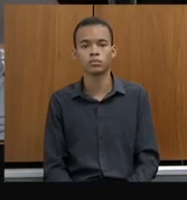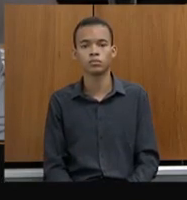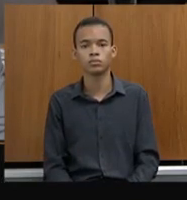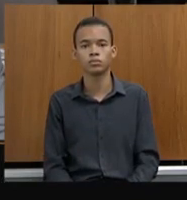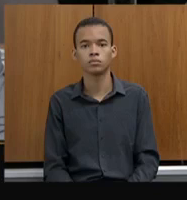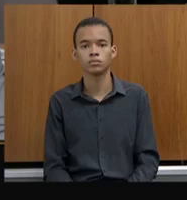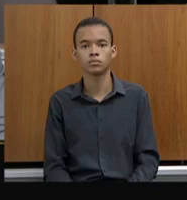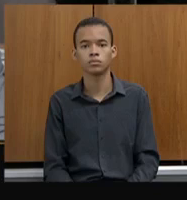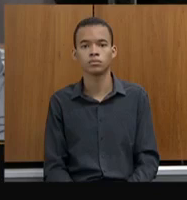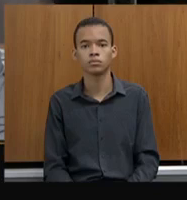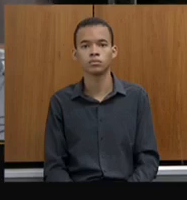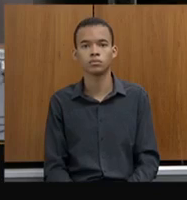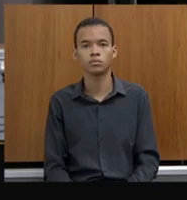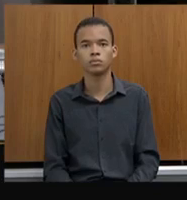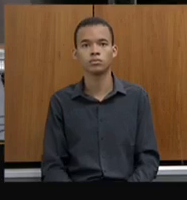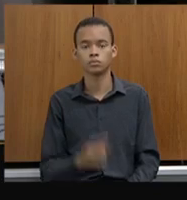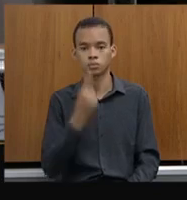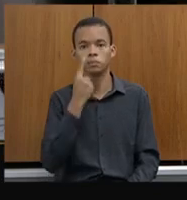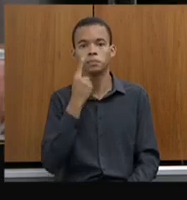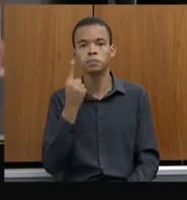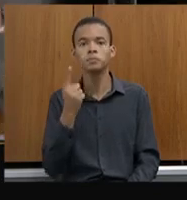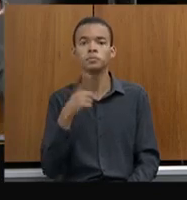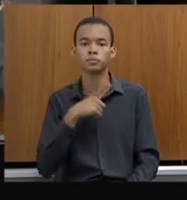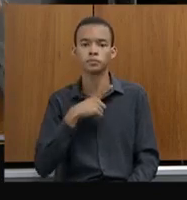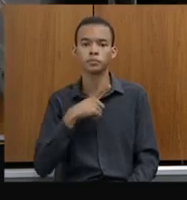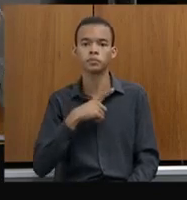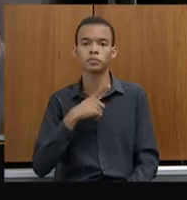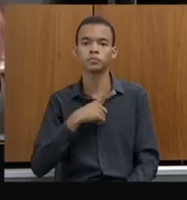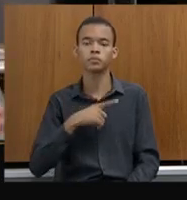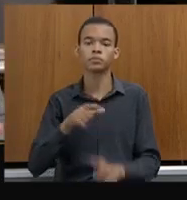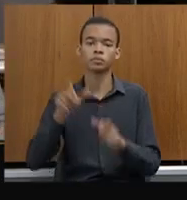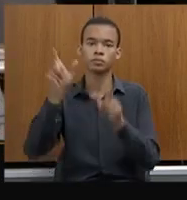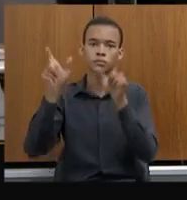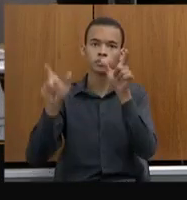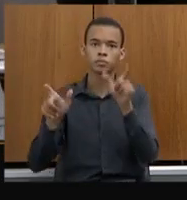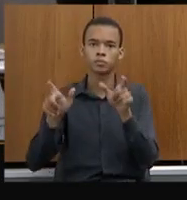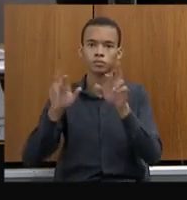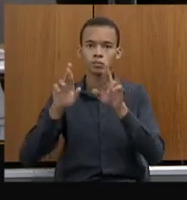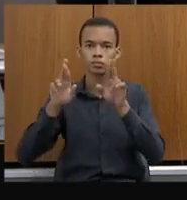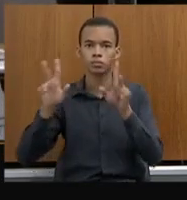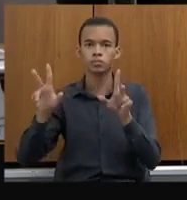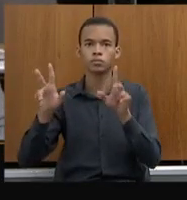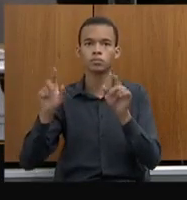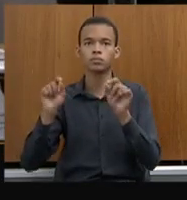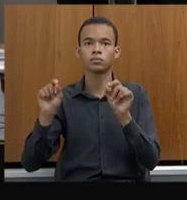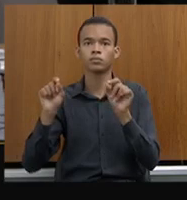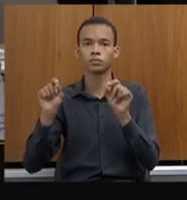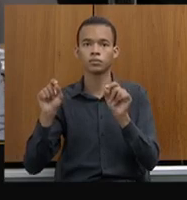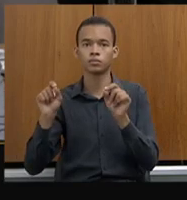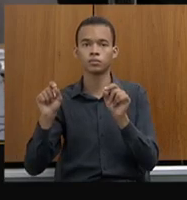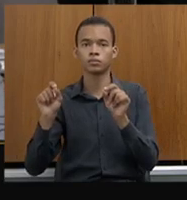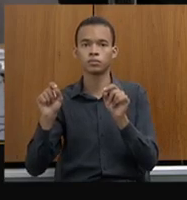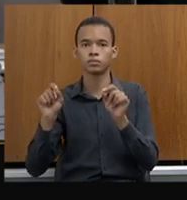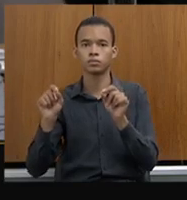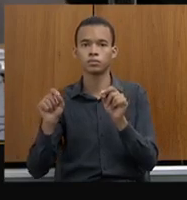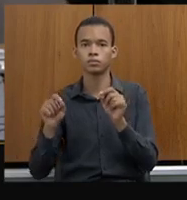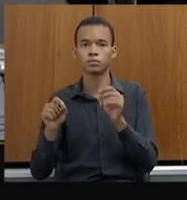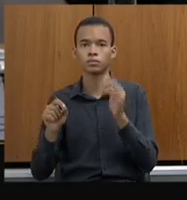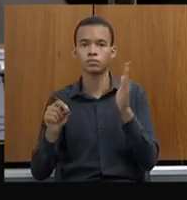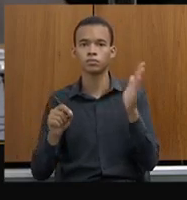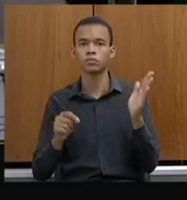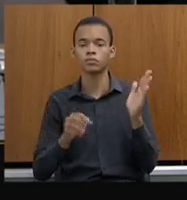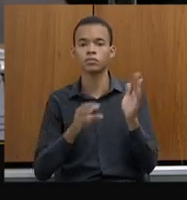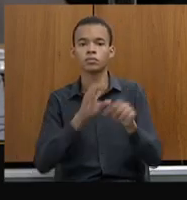a diferença aí do lado esquerdo na cor cinza,